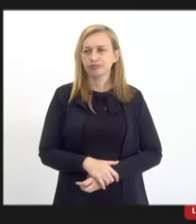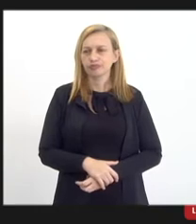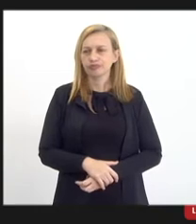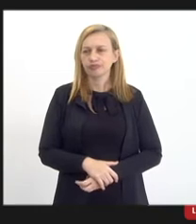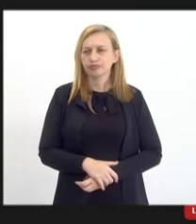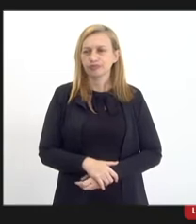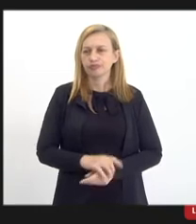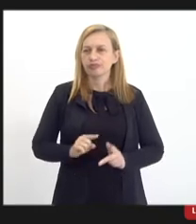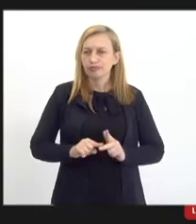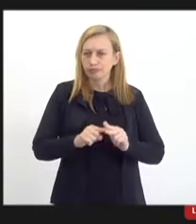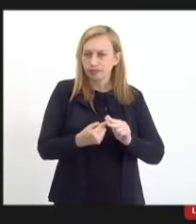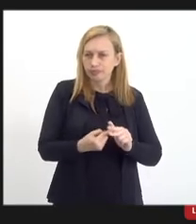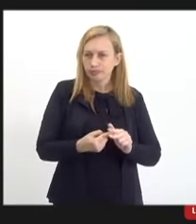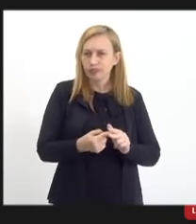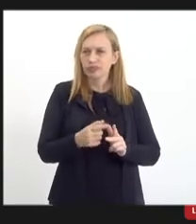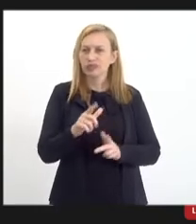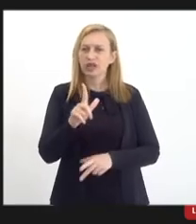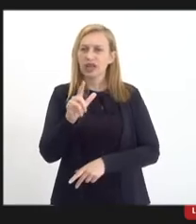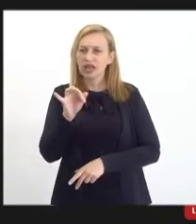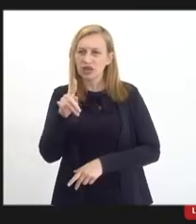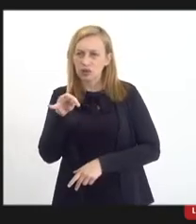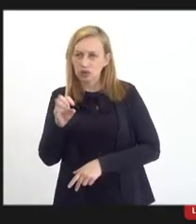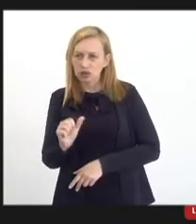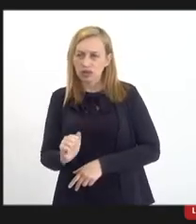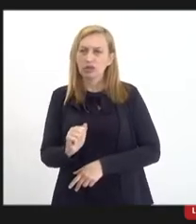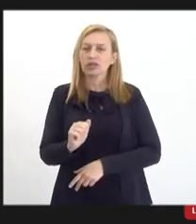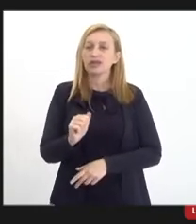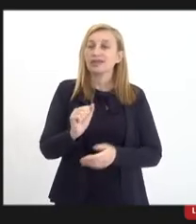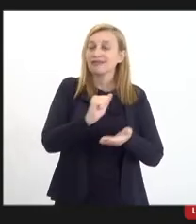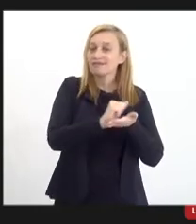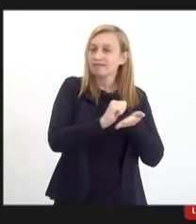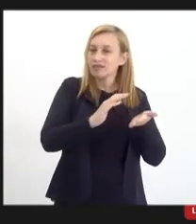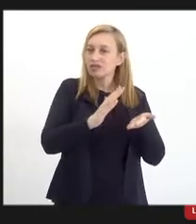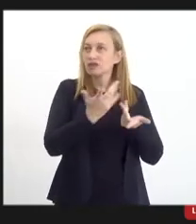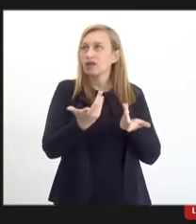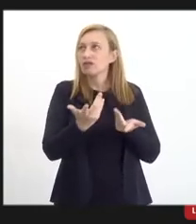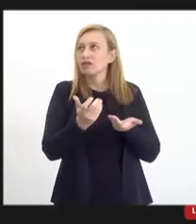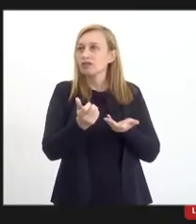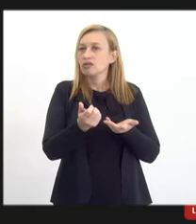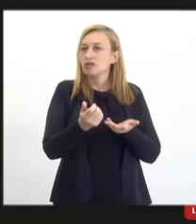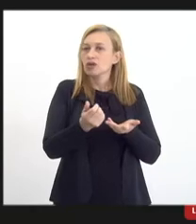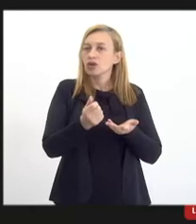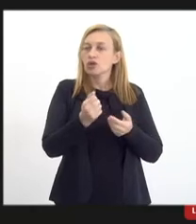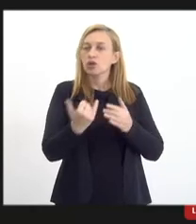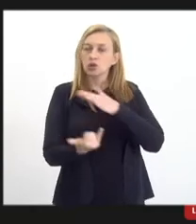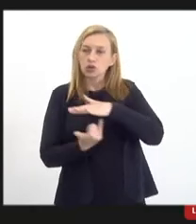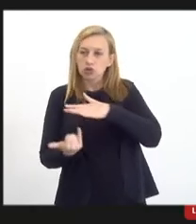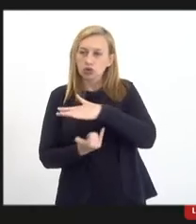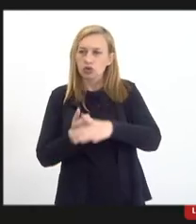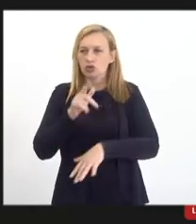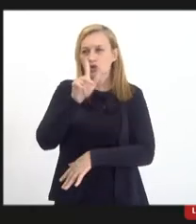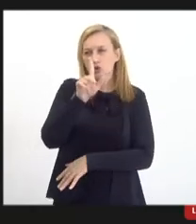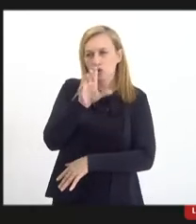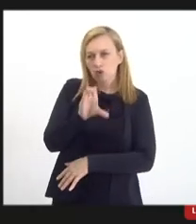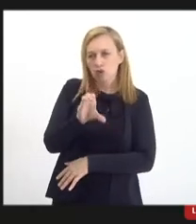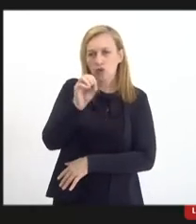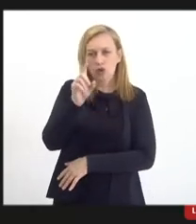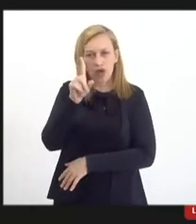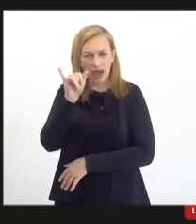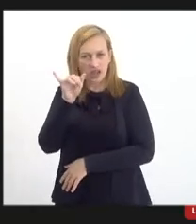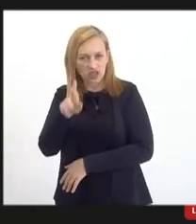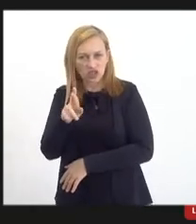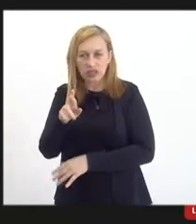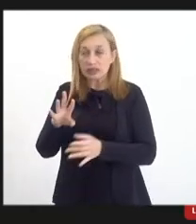a alteração de alíquota, naquelas atividades em que o Instituto da Colagem nos permite